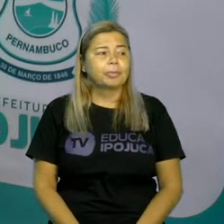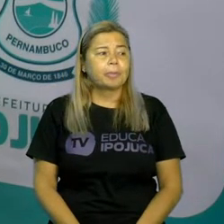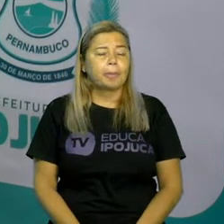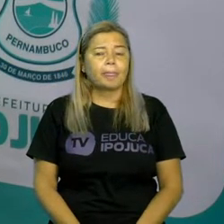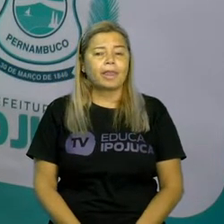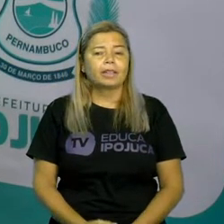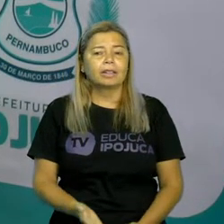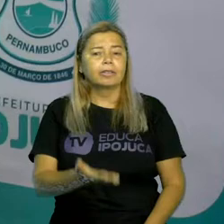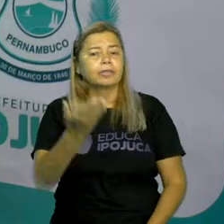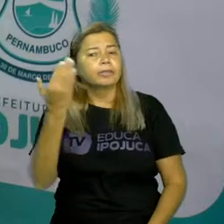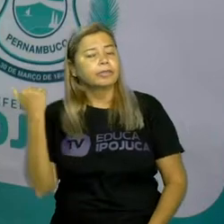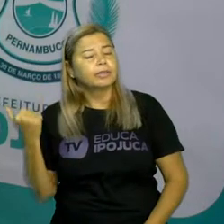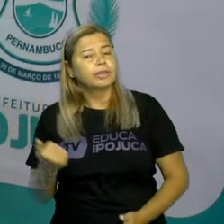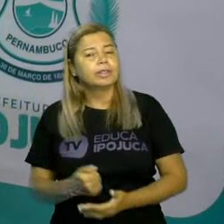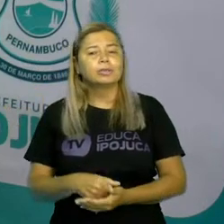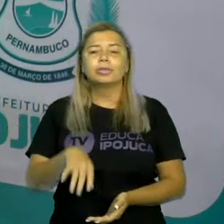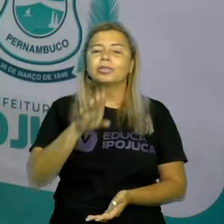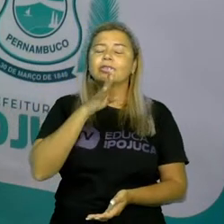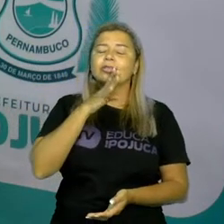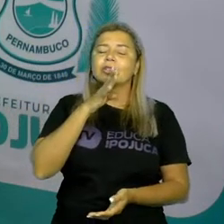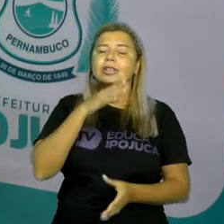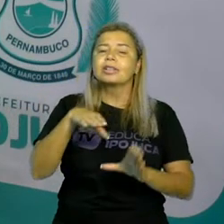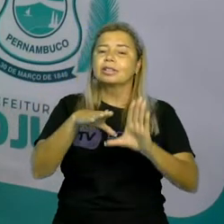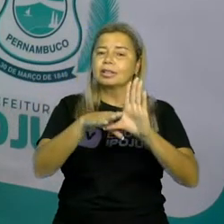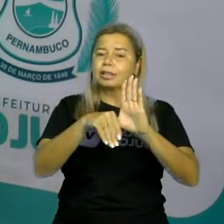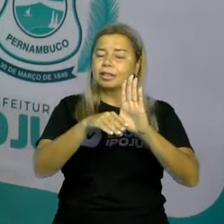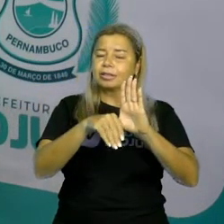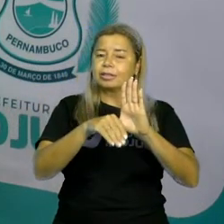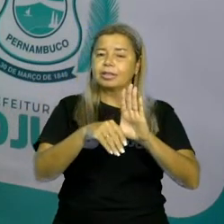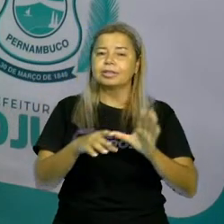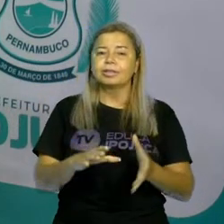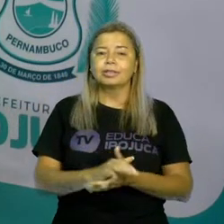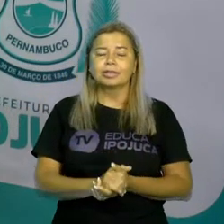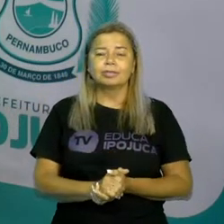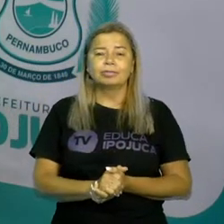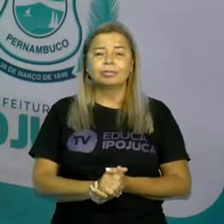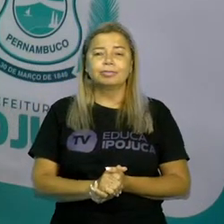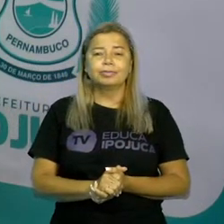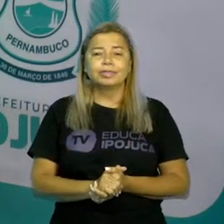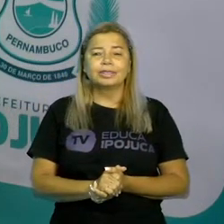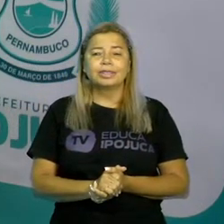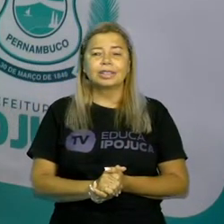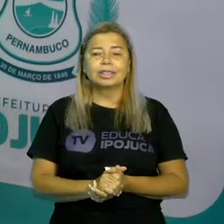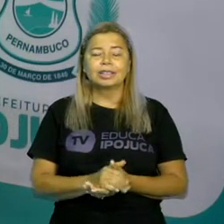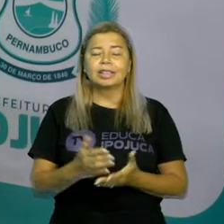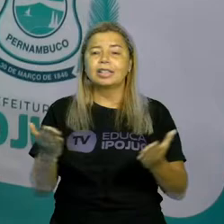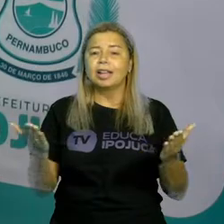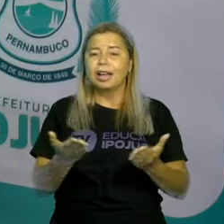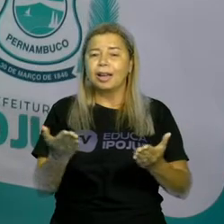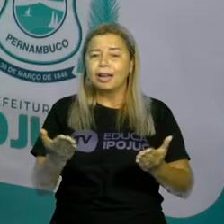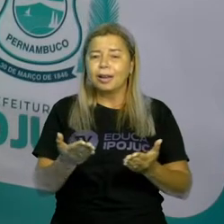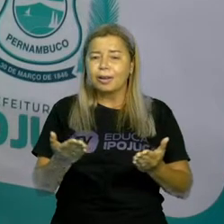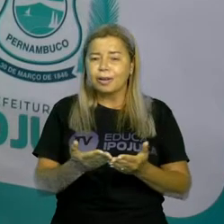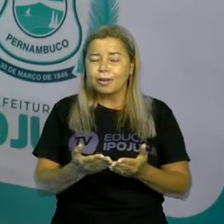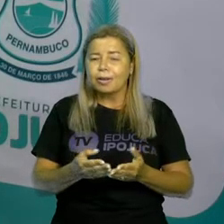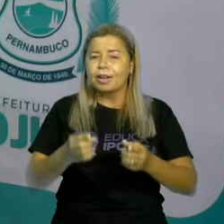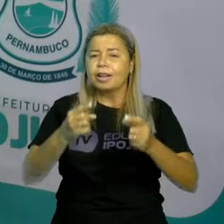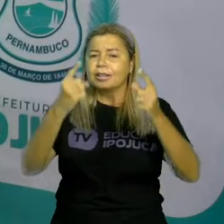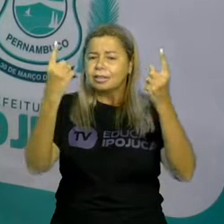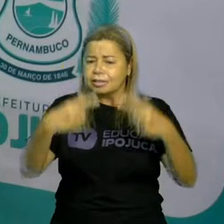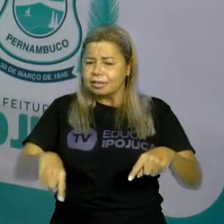Vamos conhecer alguns trava-línguas. E aí, agora, eu desafio vocês